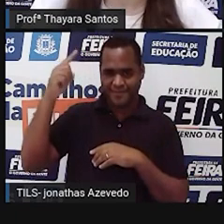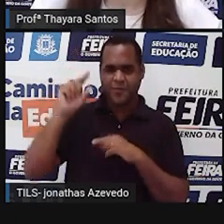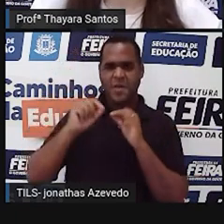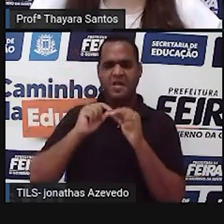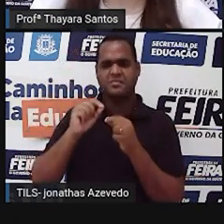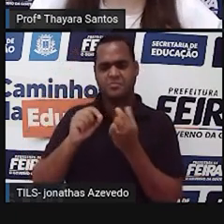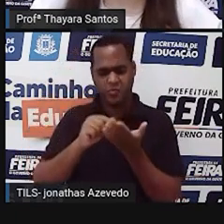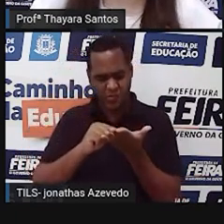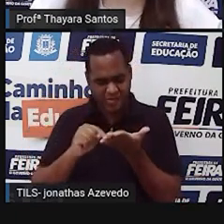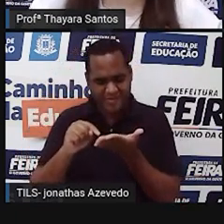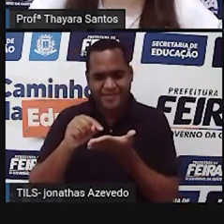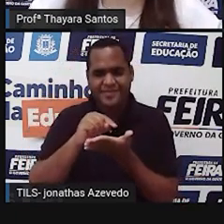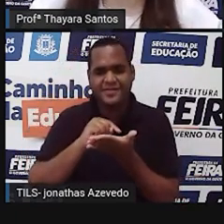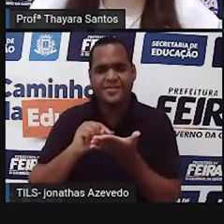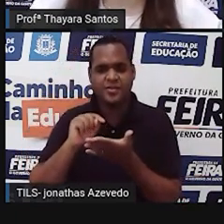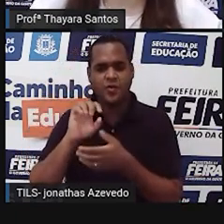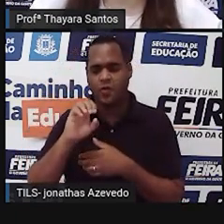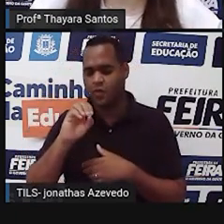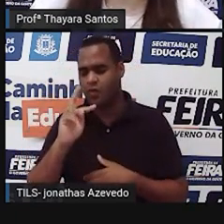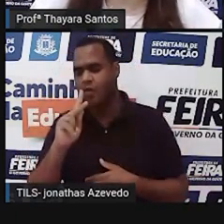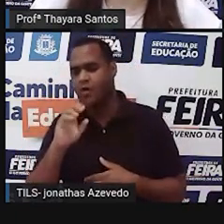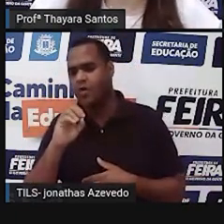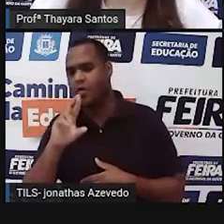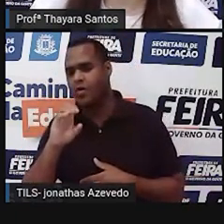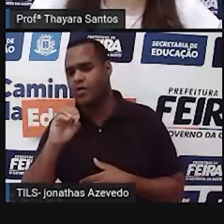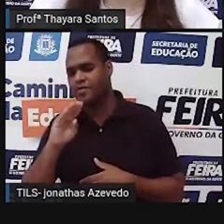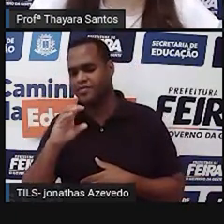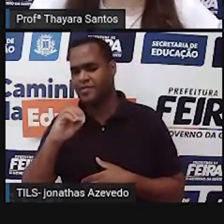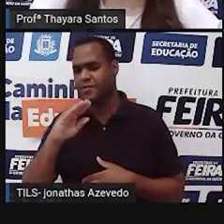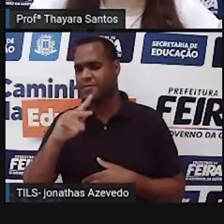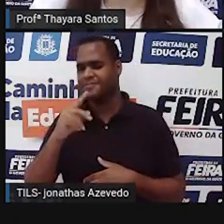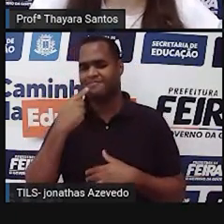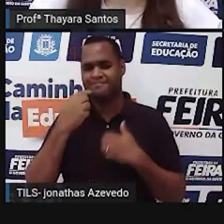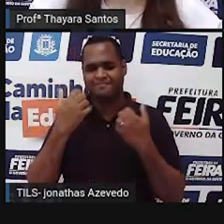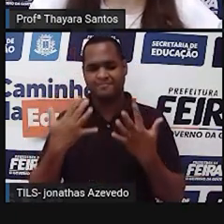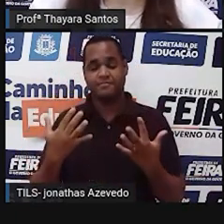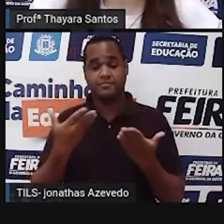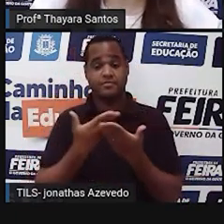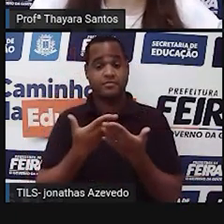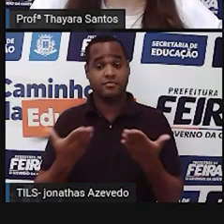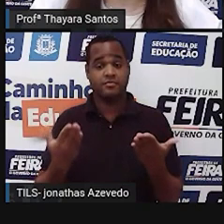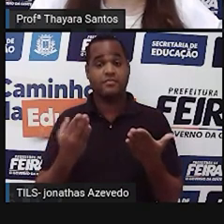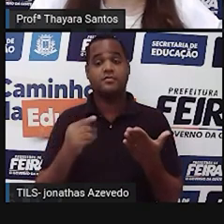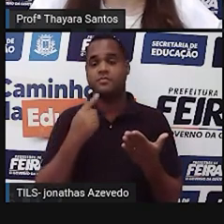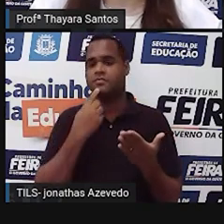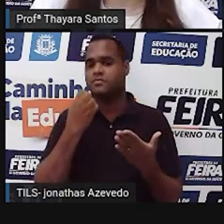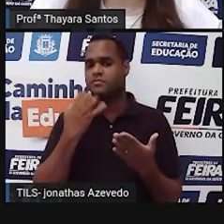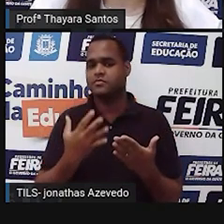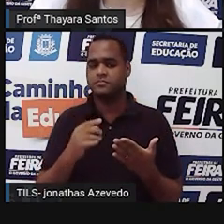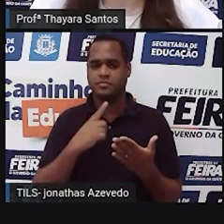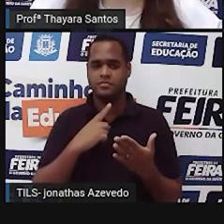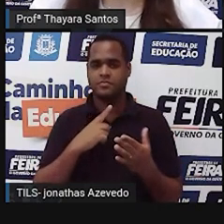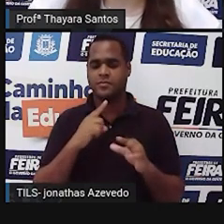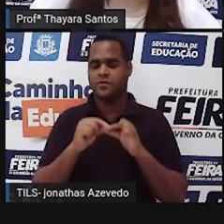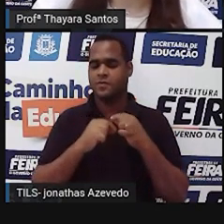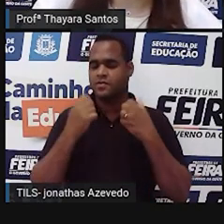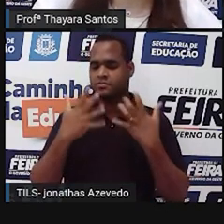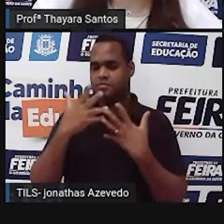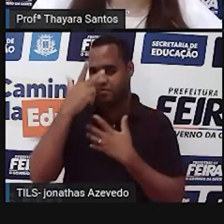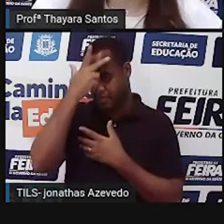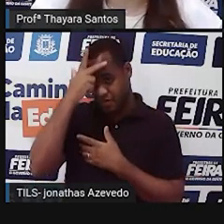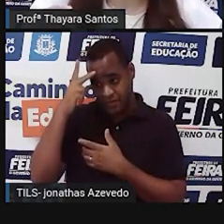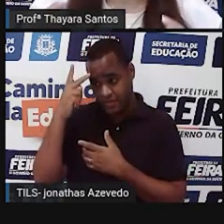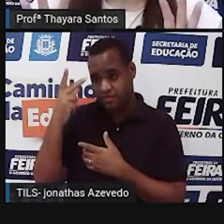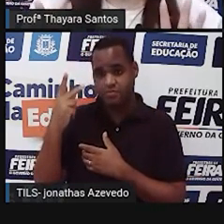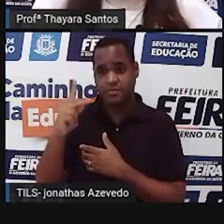horóscopo? O horóscopo, na verdade, ele é um documento que descreve como é a pessoa,